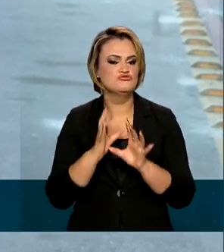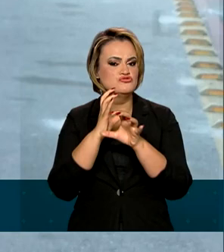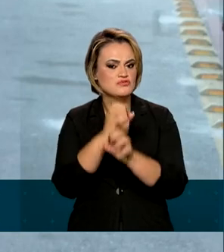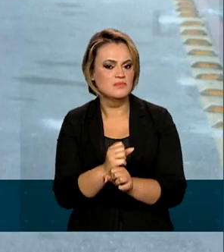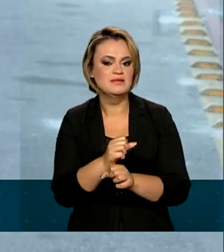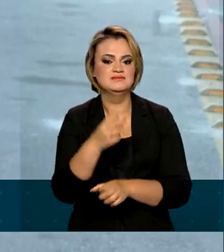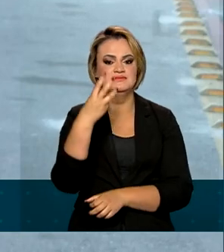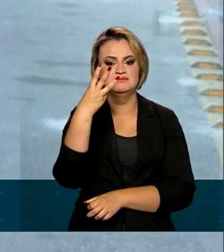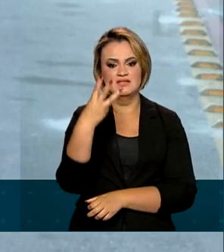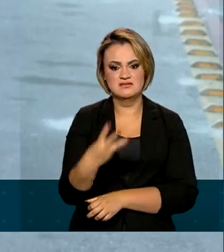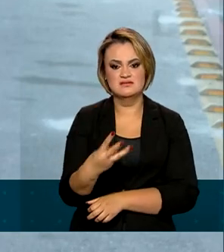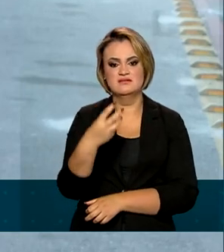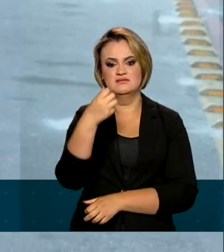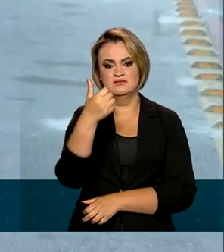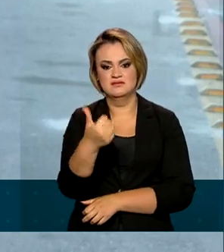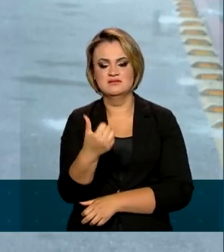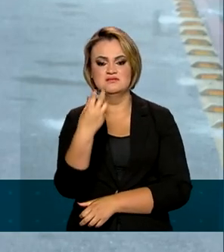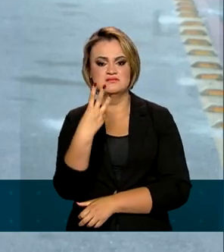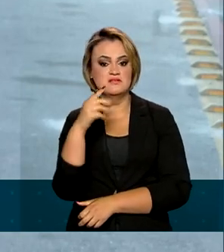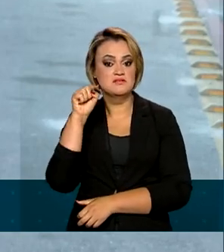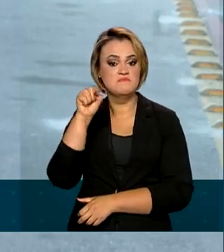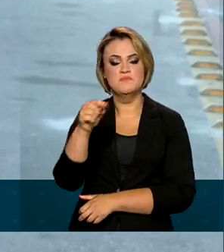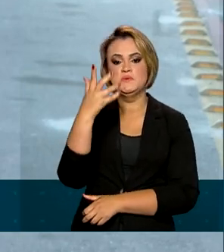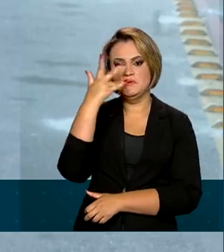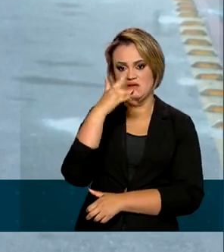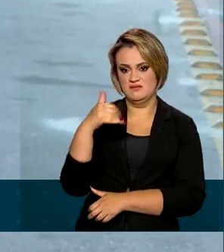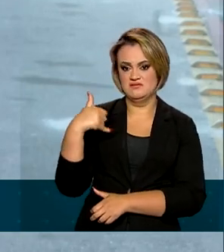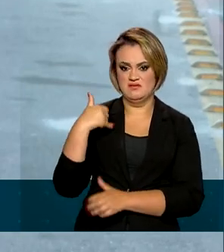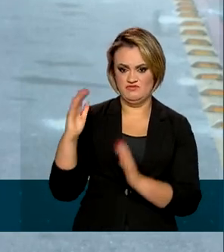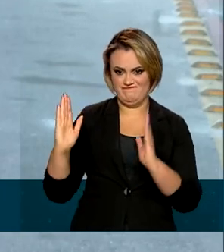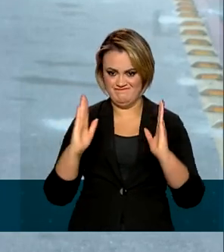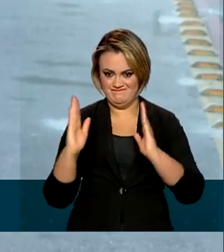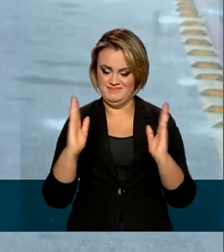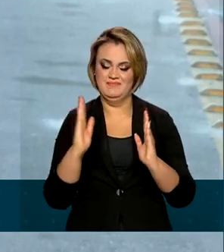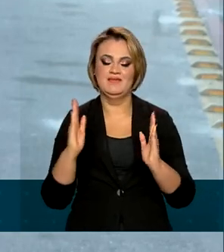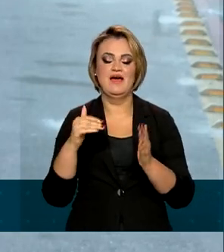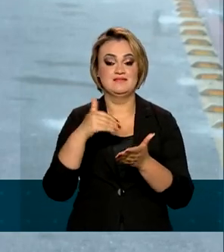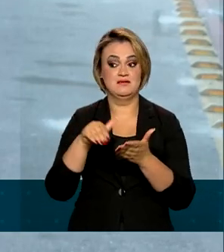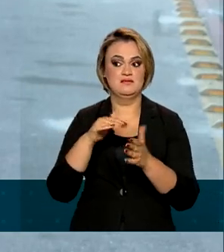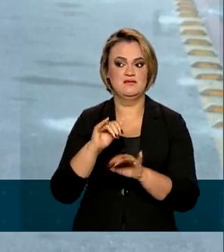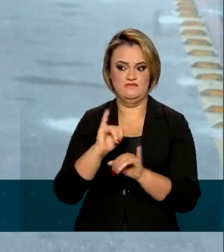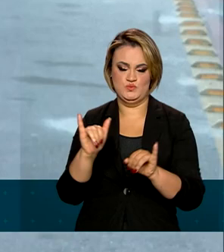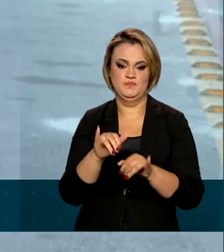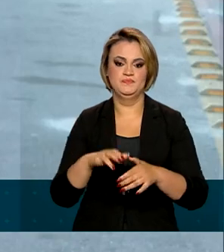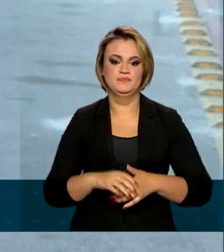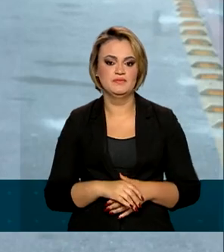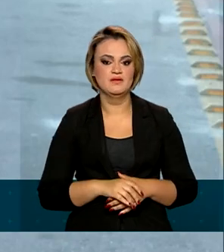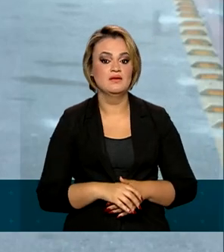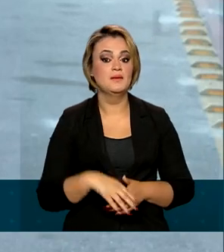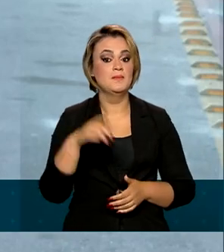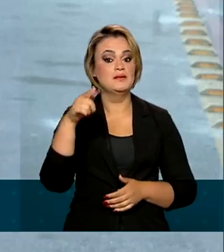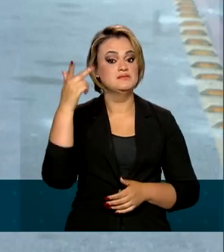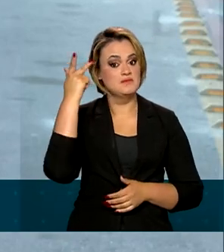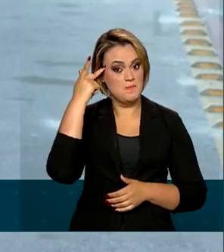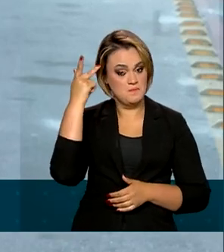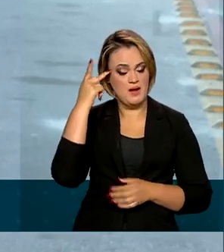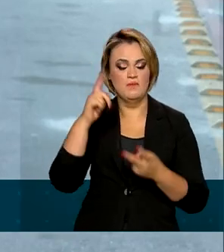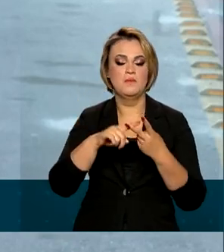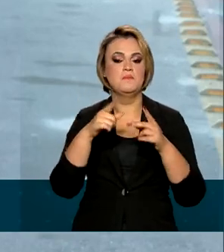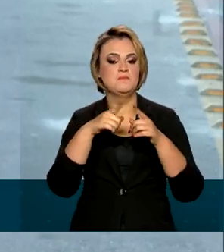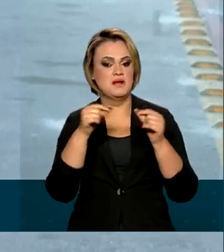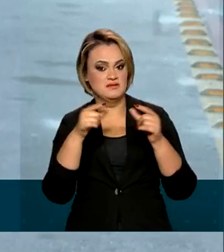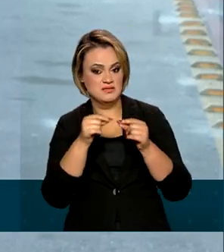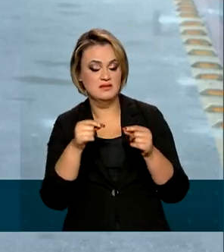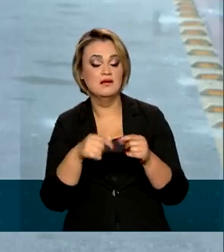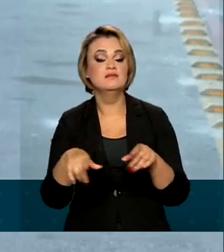313 mil crianças na capital polícia nessa faixa etária, segundo a Secretaria Municipal de Saúde. E além de São Paulo, Brasília